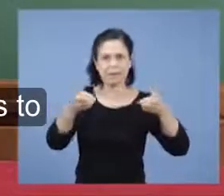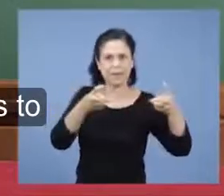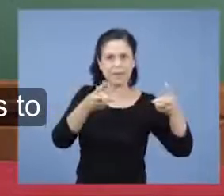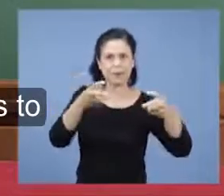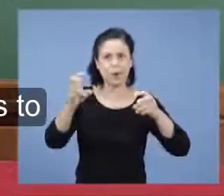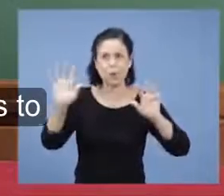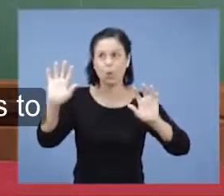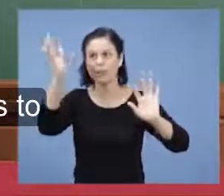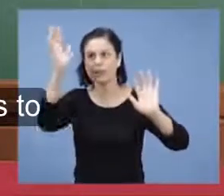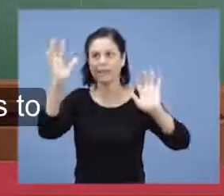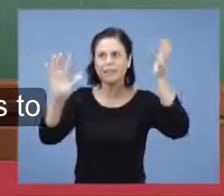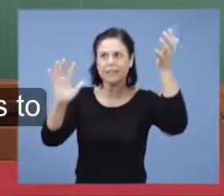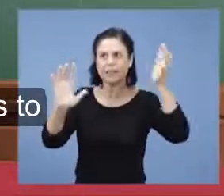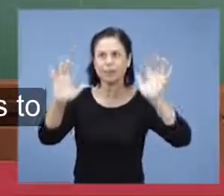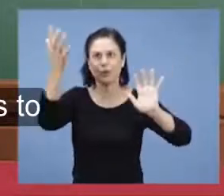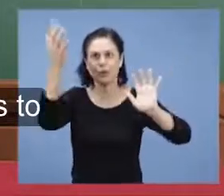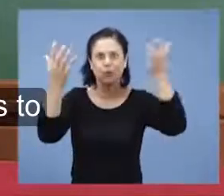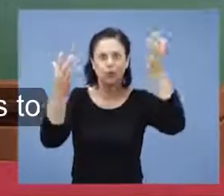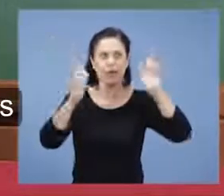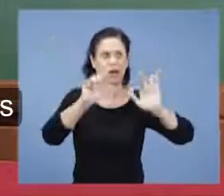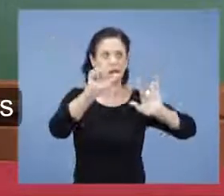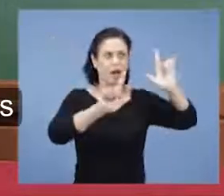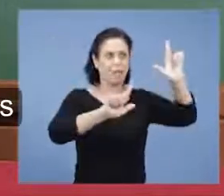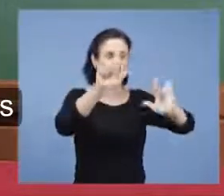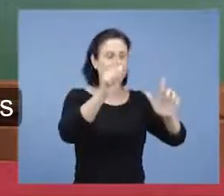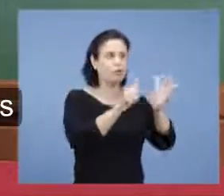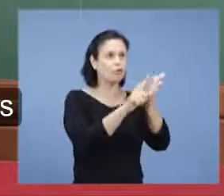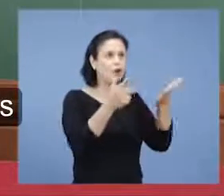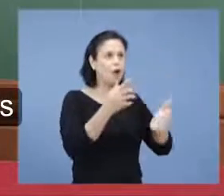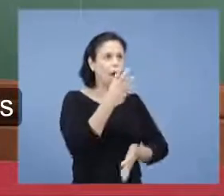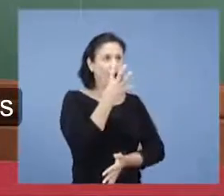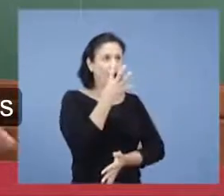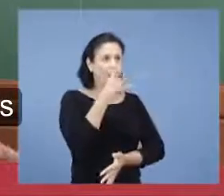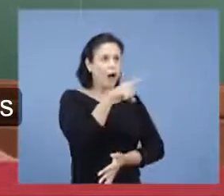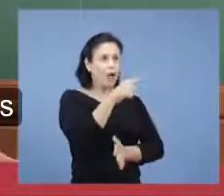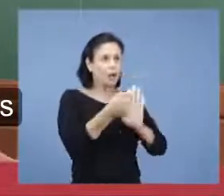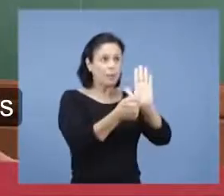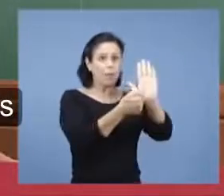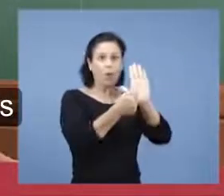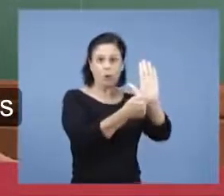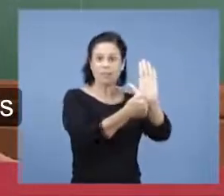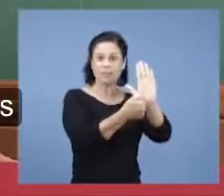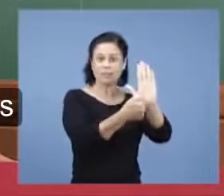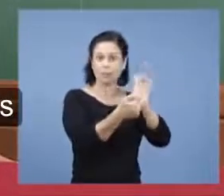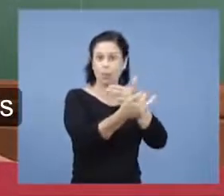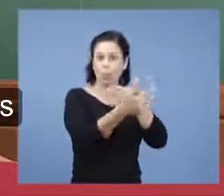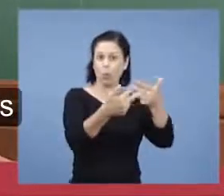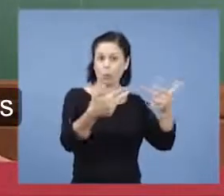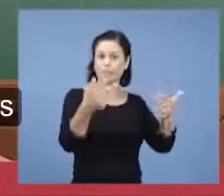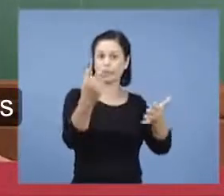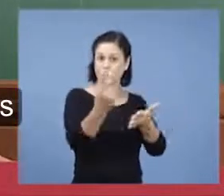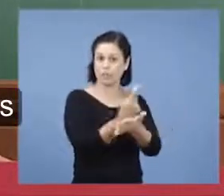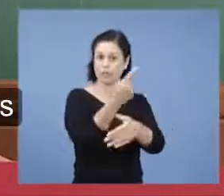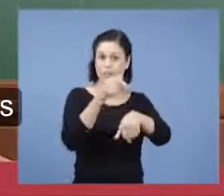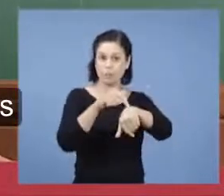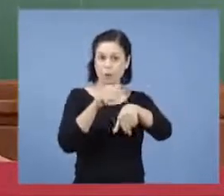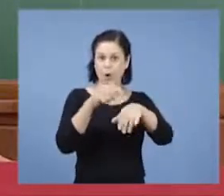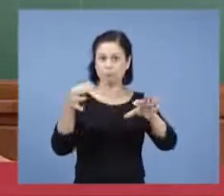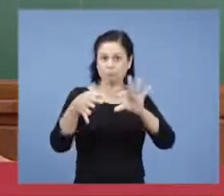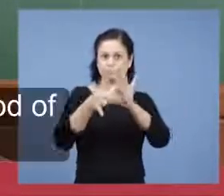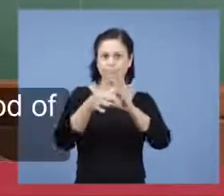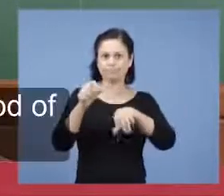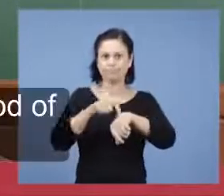e alguns até invisíveis para muitos, mas que estão de fato diante de nós.